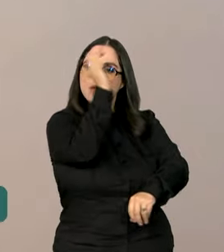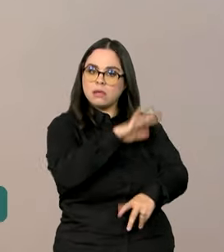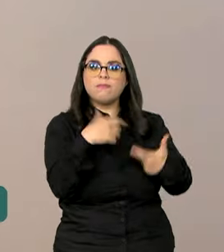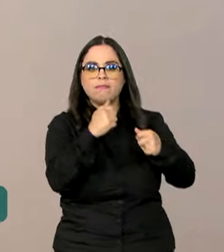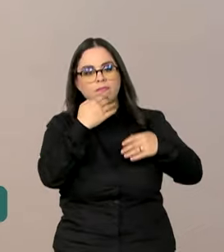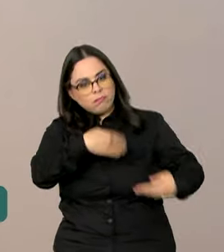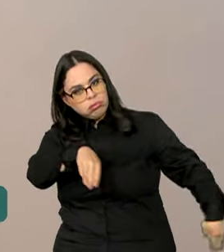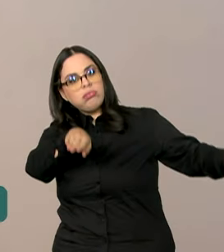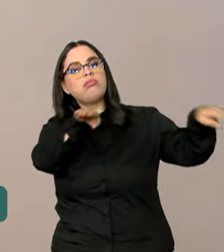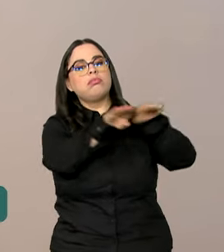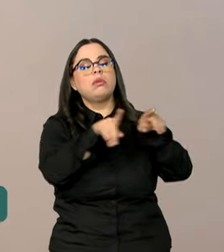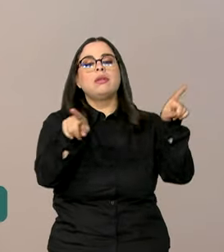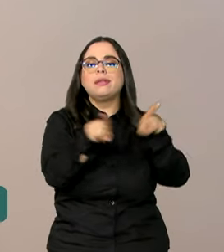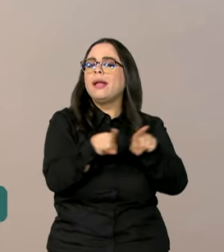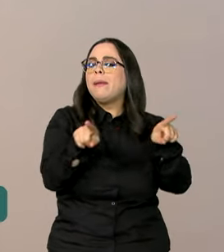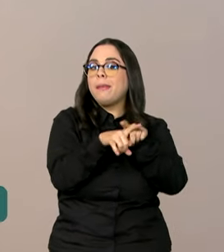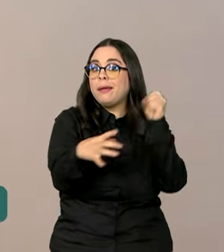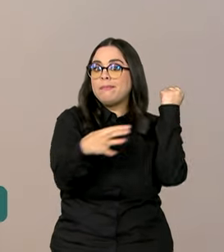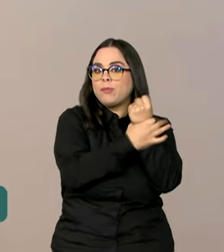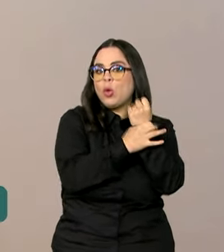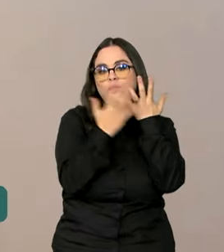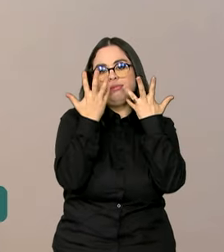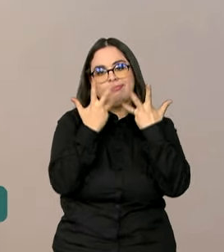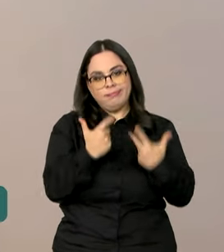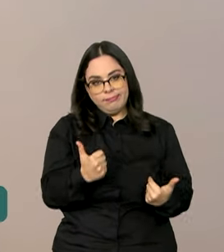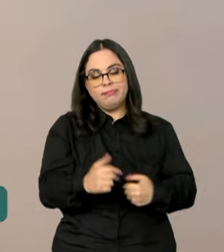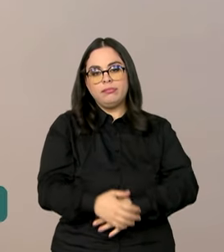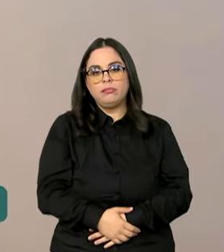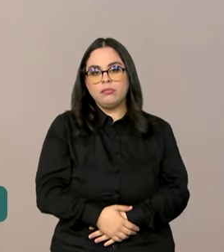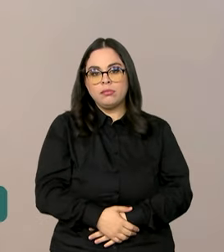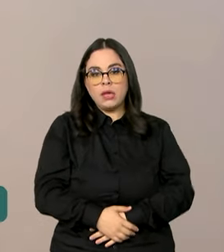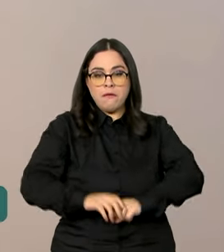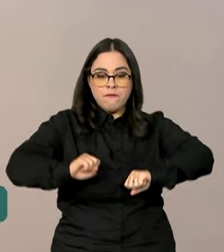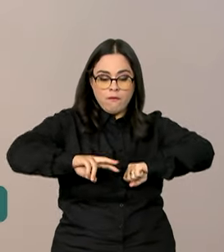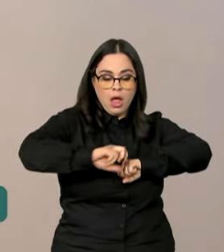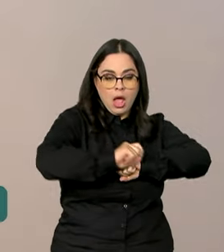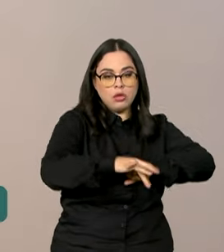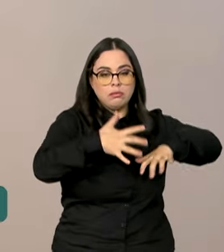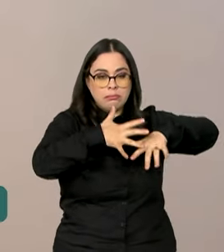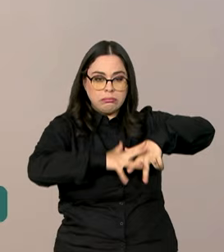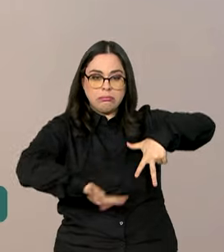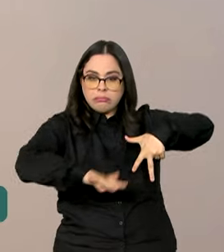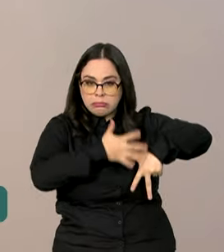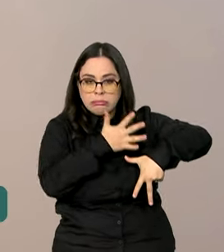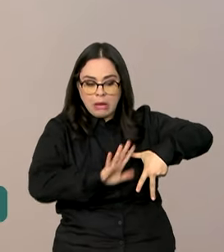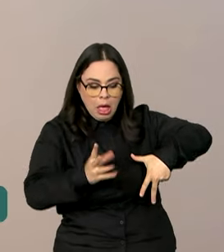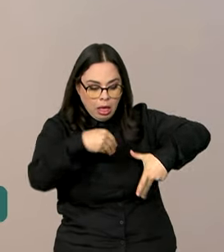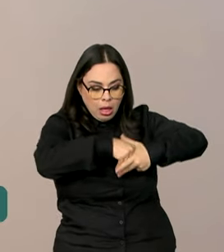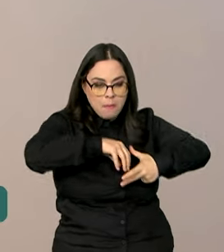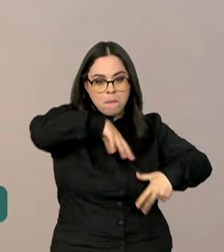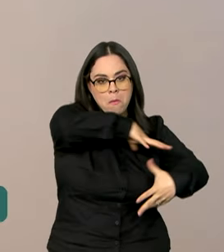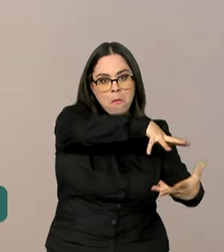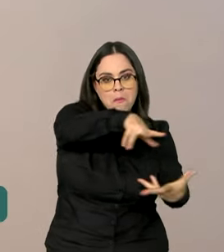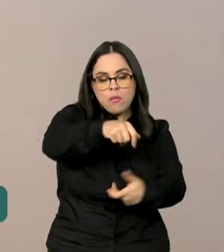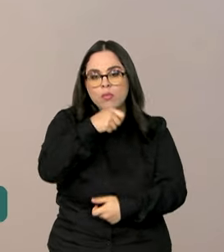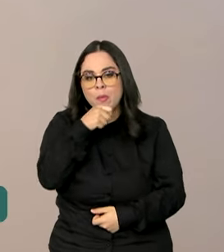e garantir a proteção das nossas crianças. O vírus da paralisia infantil ainda circula em alguns países do mundo e, eventualmente, ele pode entrar